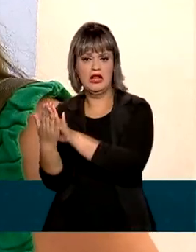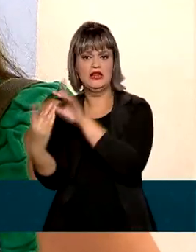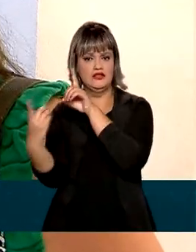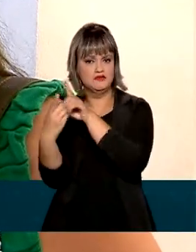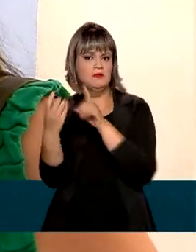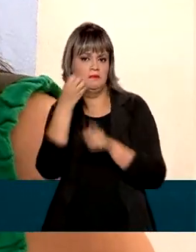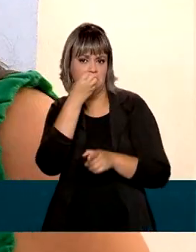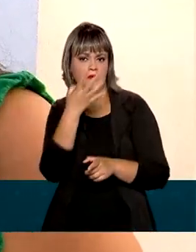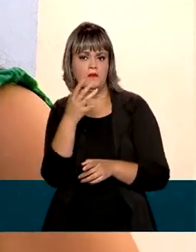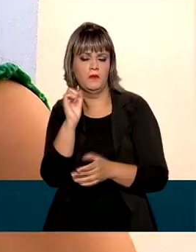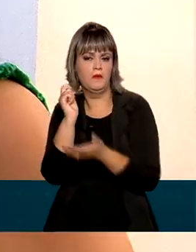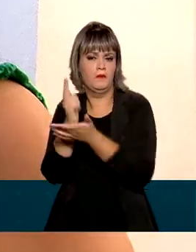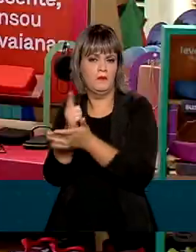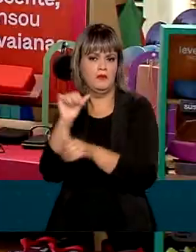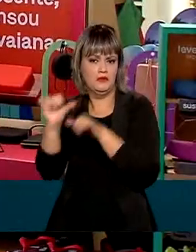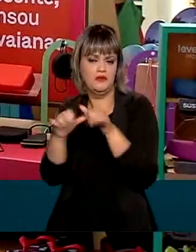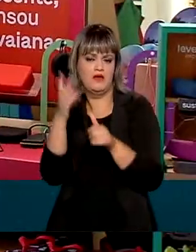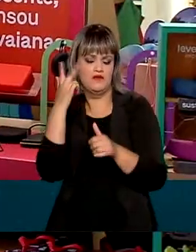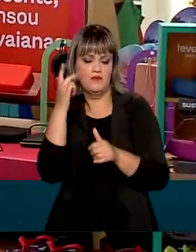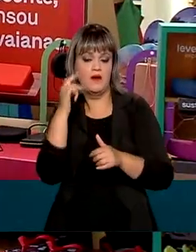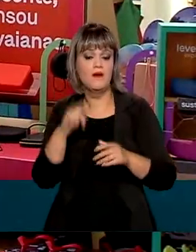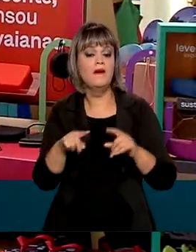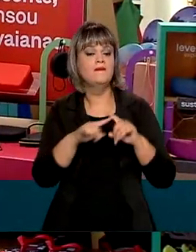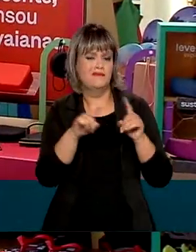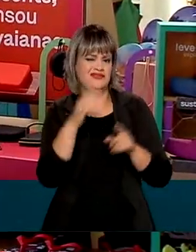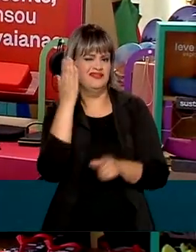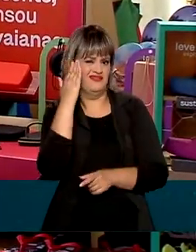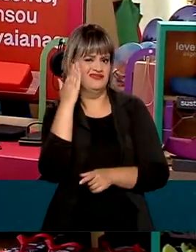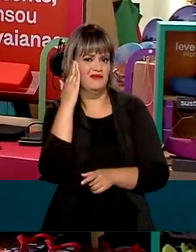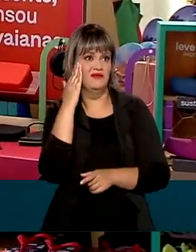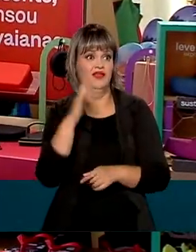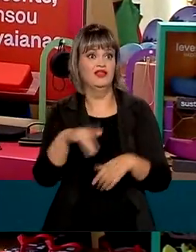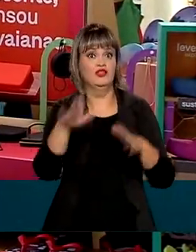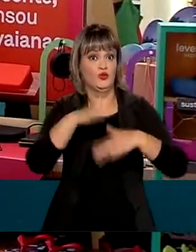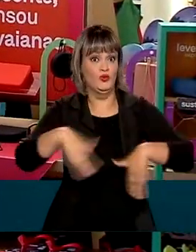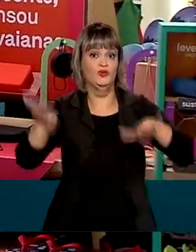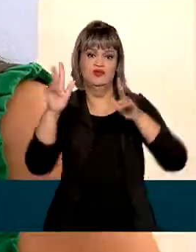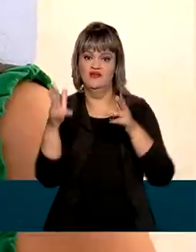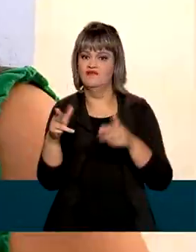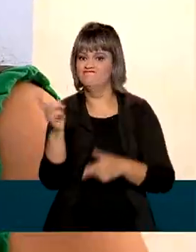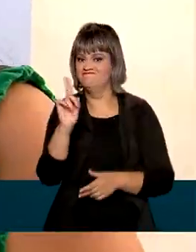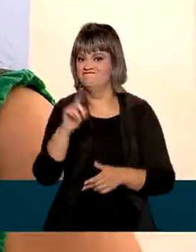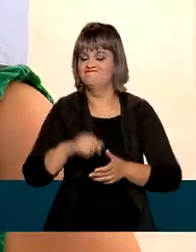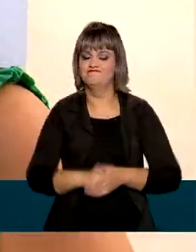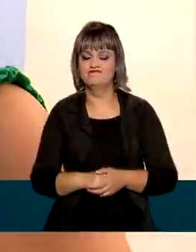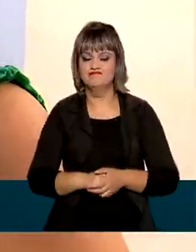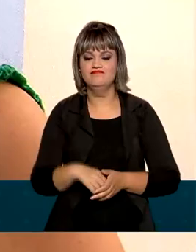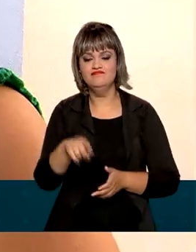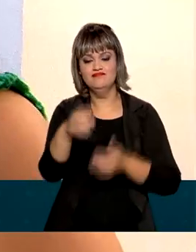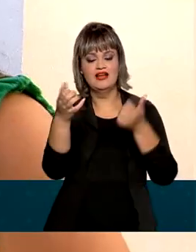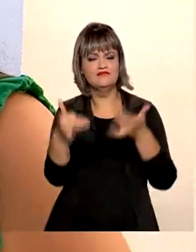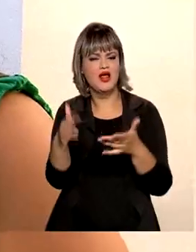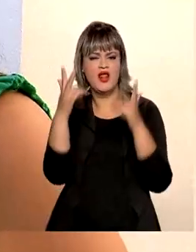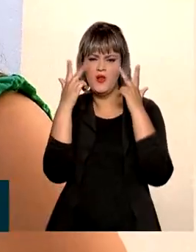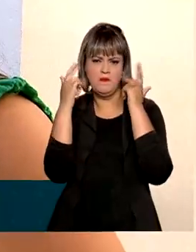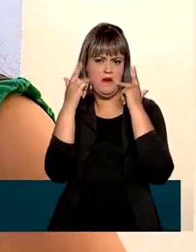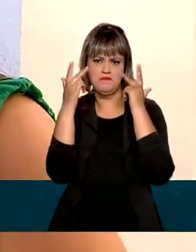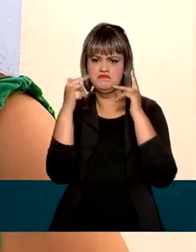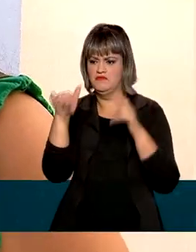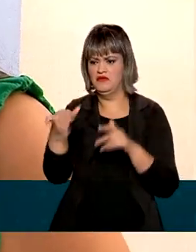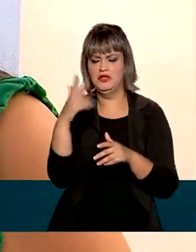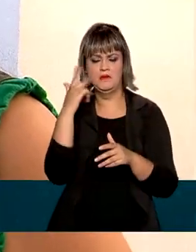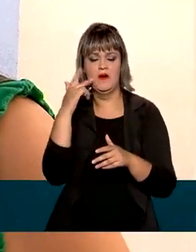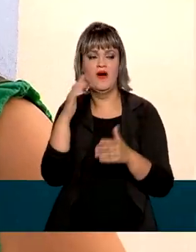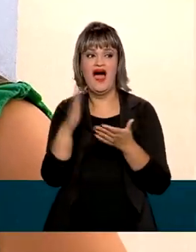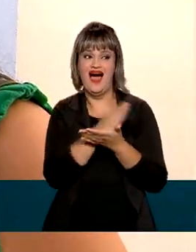trocar um produto numa loja física. Mas ela sabe que nem sempre é assim. Aqui foi muito tranquilo. Normalmente não costuma ser,